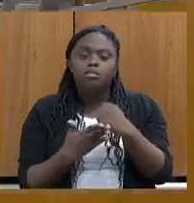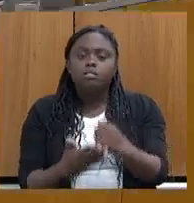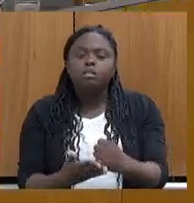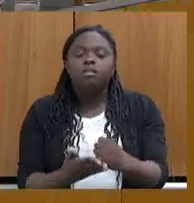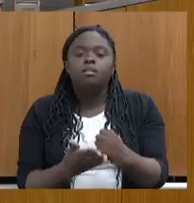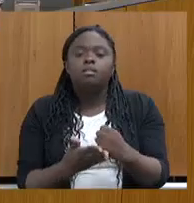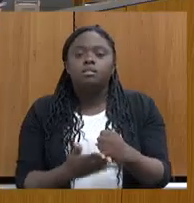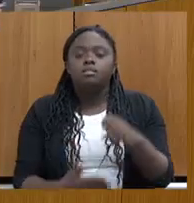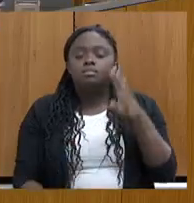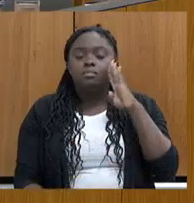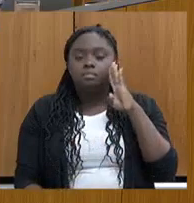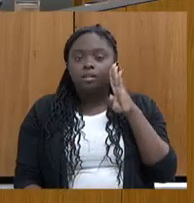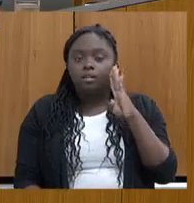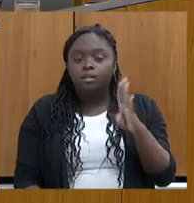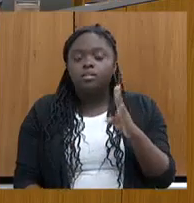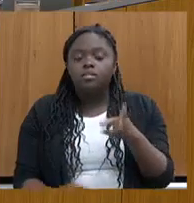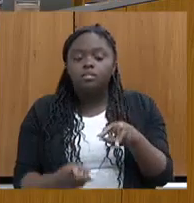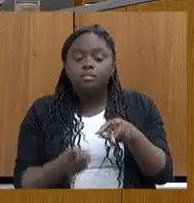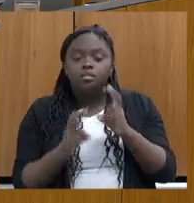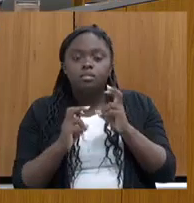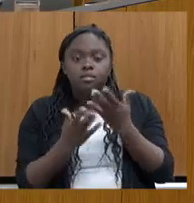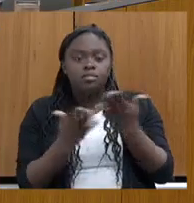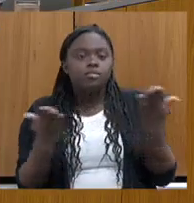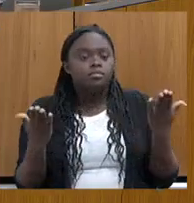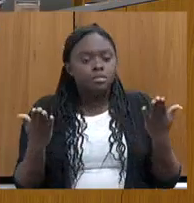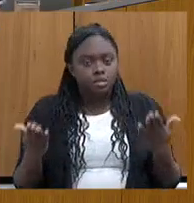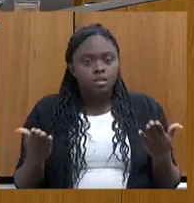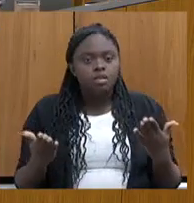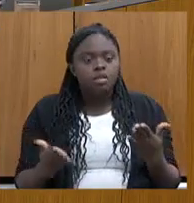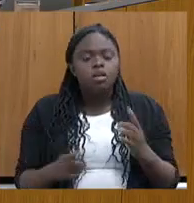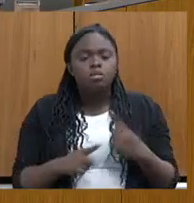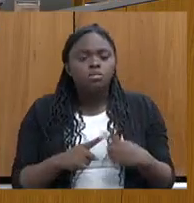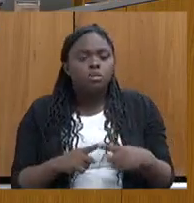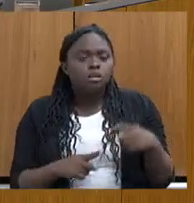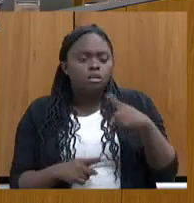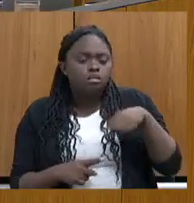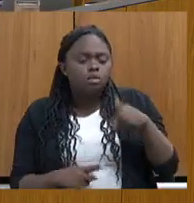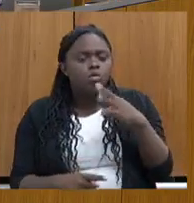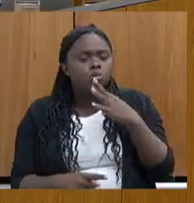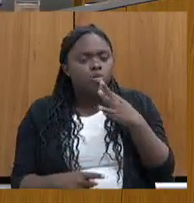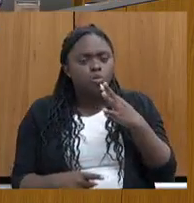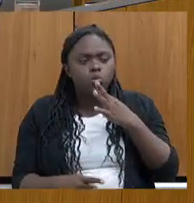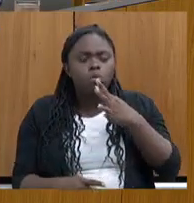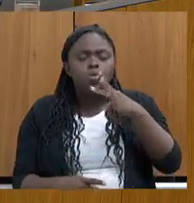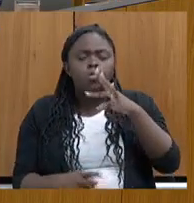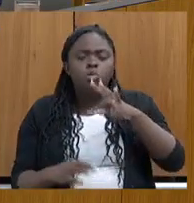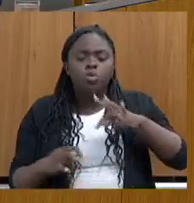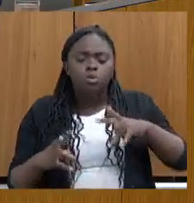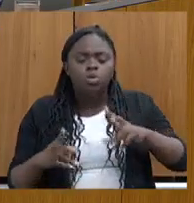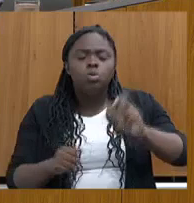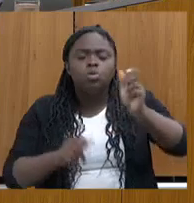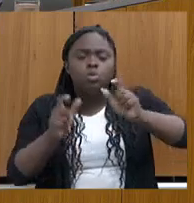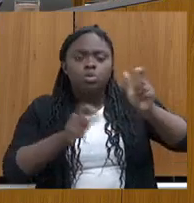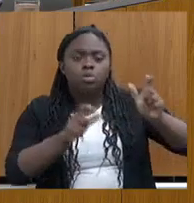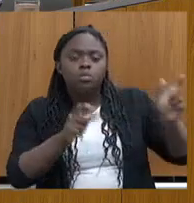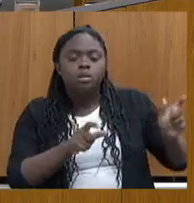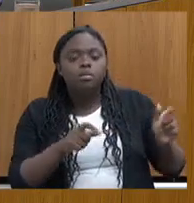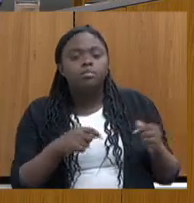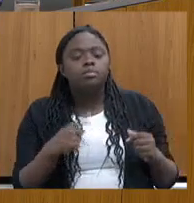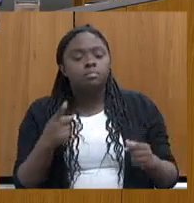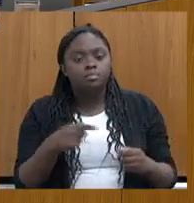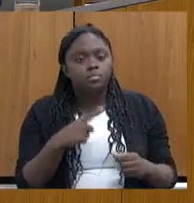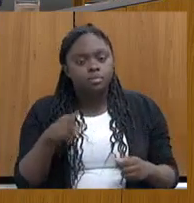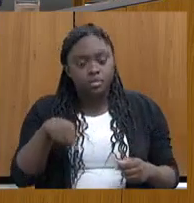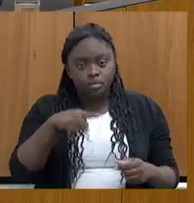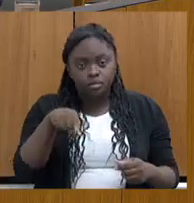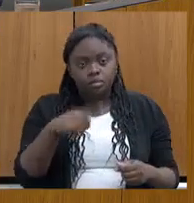diagnóstico, inclusive com a percepção de vocês, que vocês andam muito, conhecem muito o público, para entender muito esse movimento.